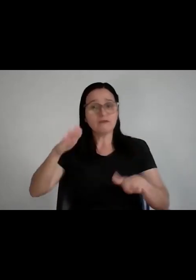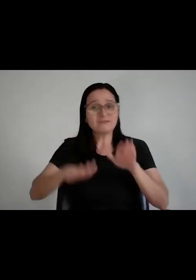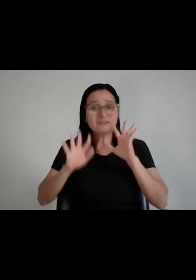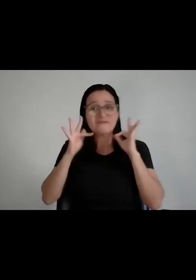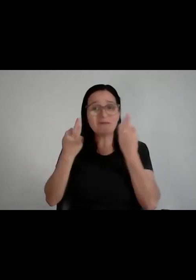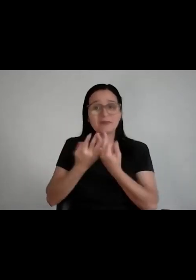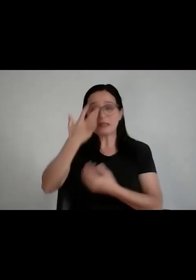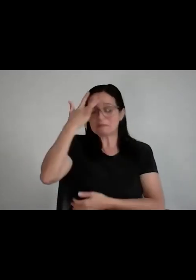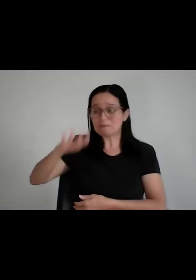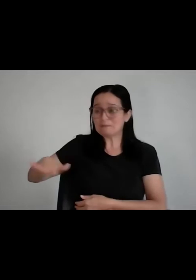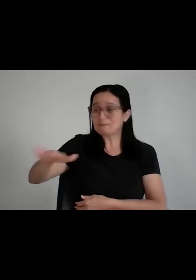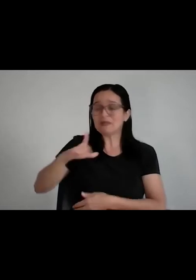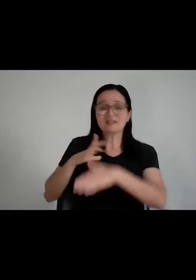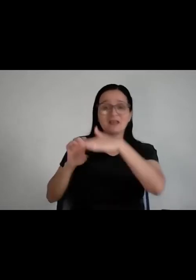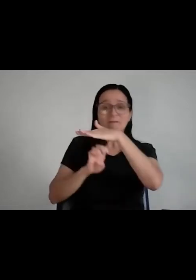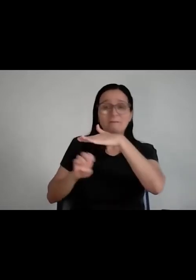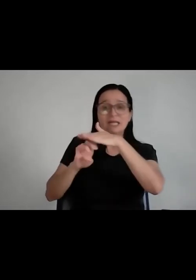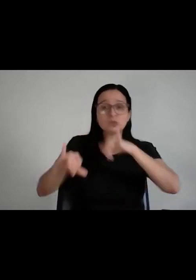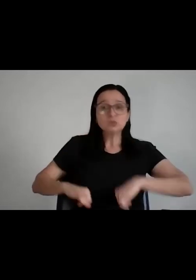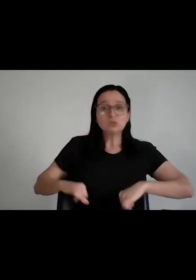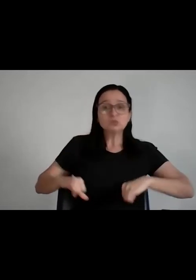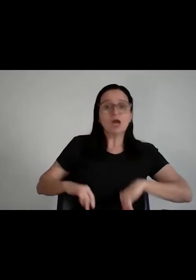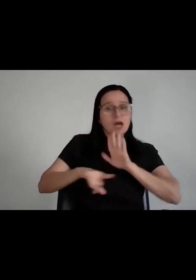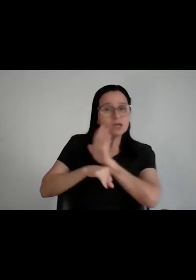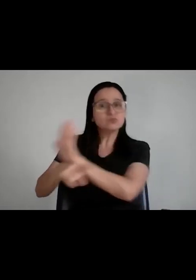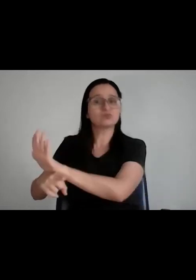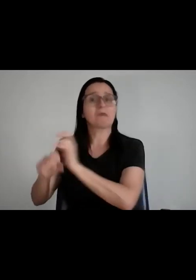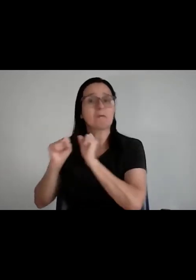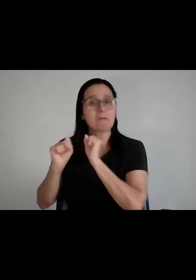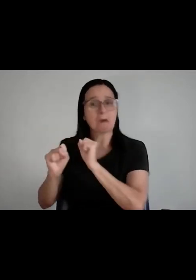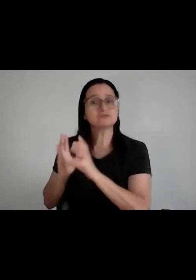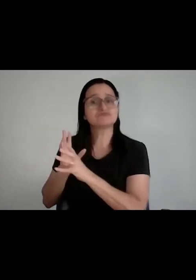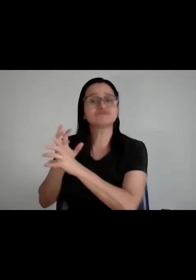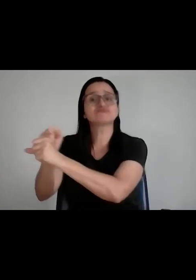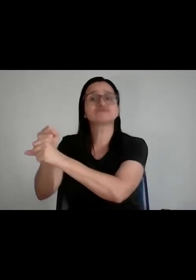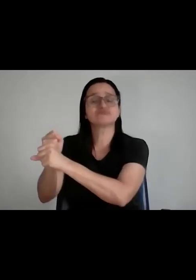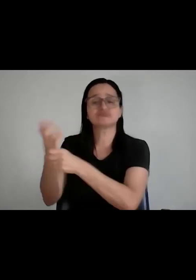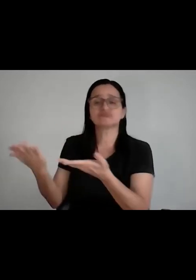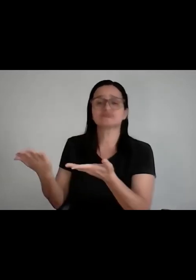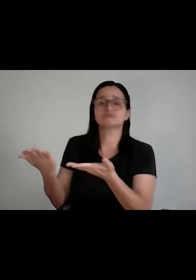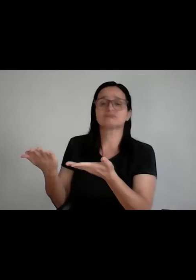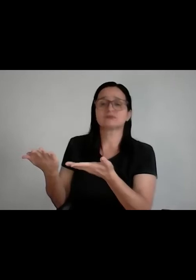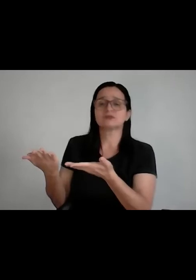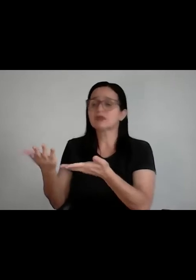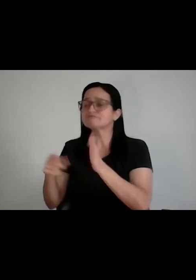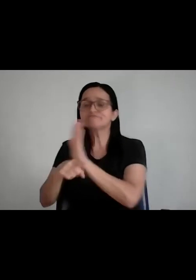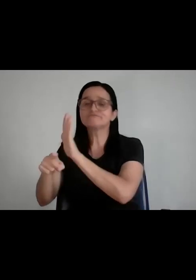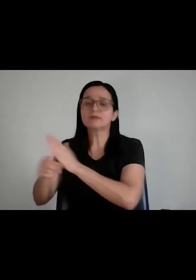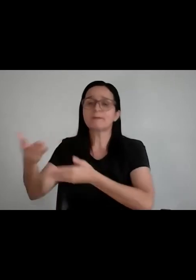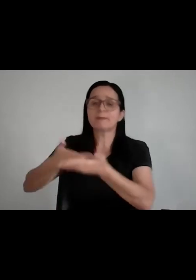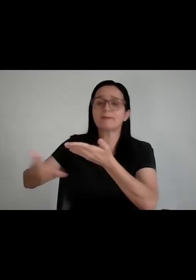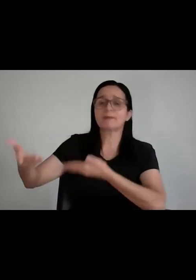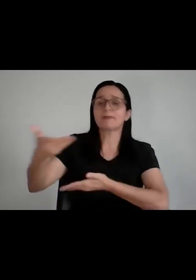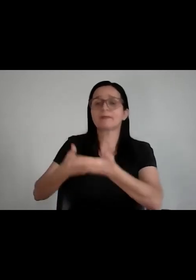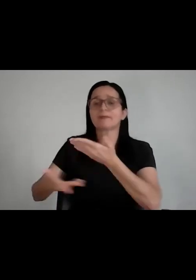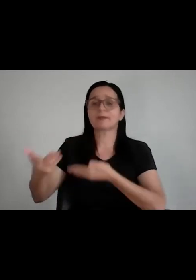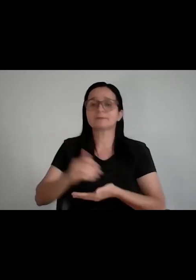negócio e tal, está lá sofrendo, você podia estar fazendo a contabilidade dela, você podia estar fazendo atendimento ao público, isso tudo